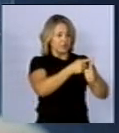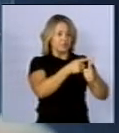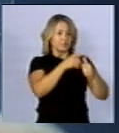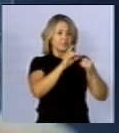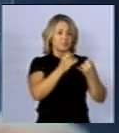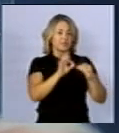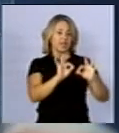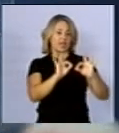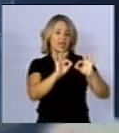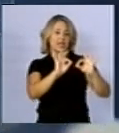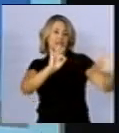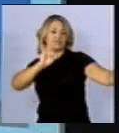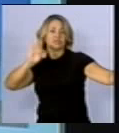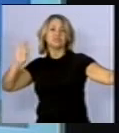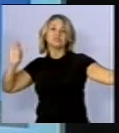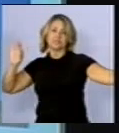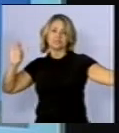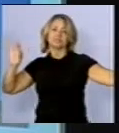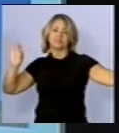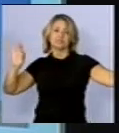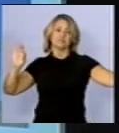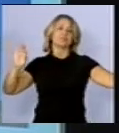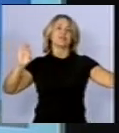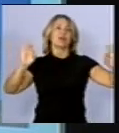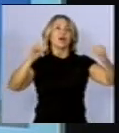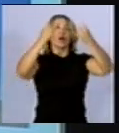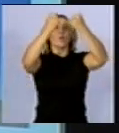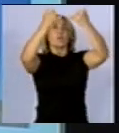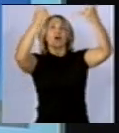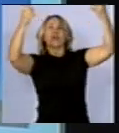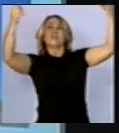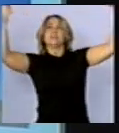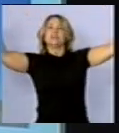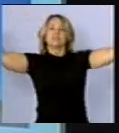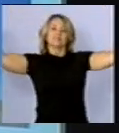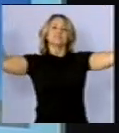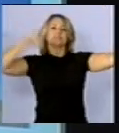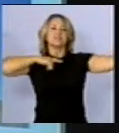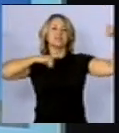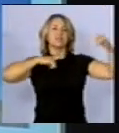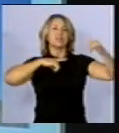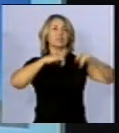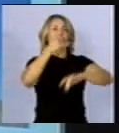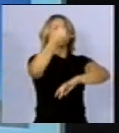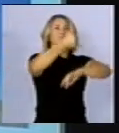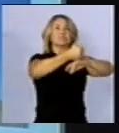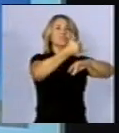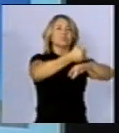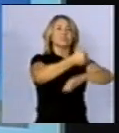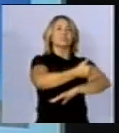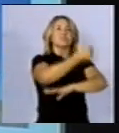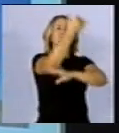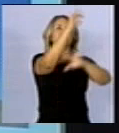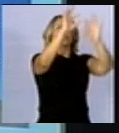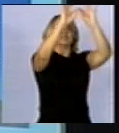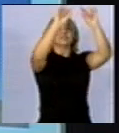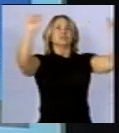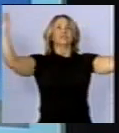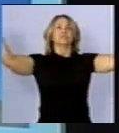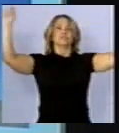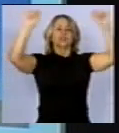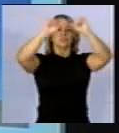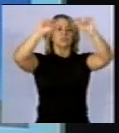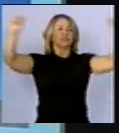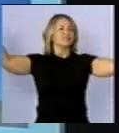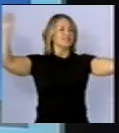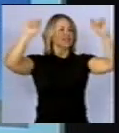falei um pouco atrás. A linha de transmissão, ela é uma instalação que conduz os correntes da ordem de centenas de amperes, porém, ela